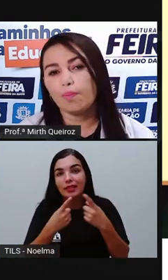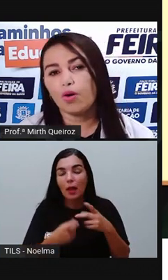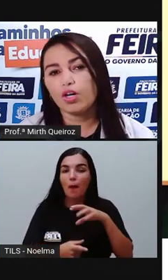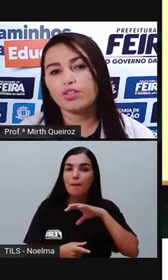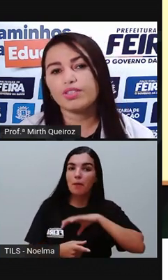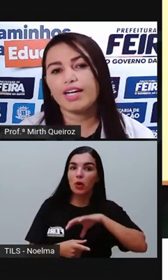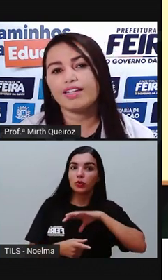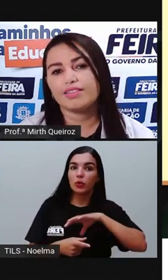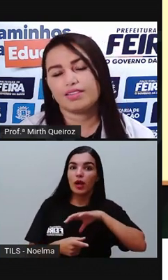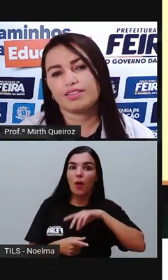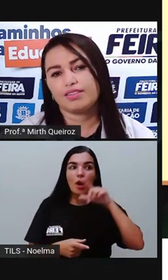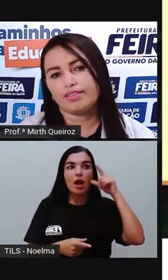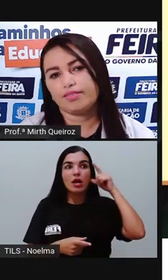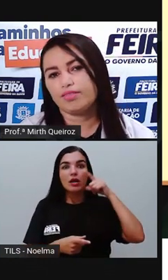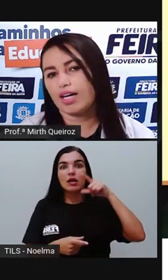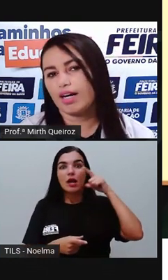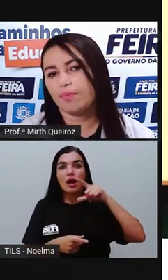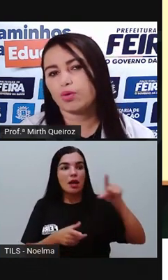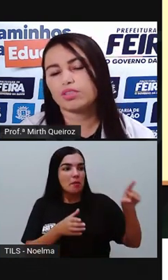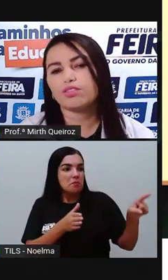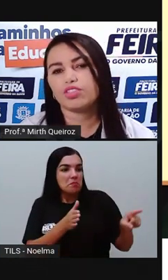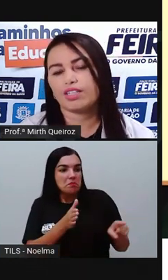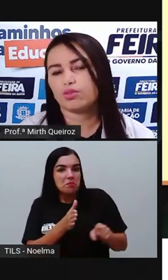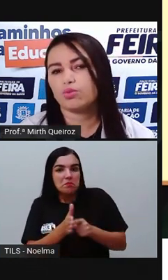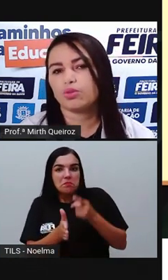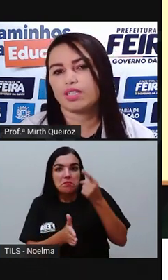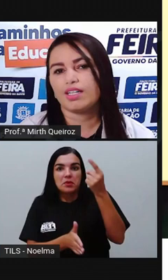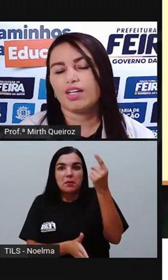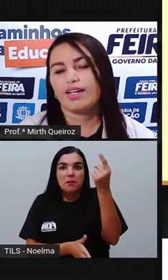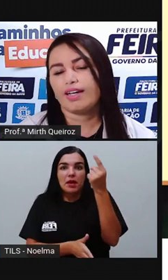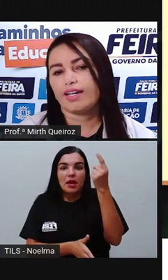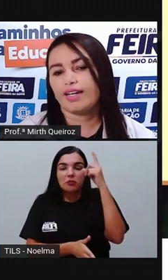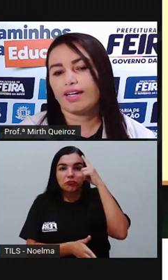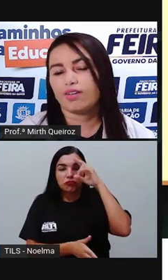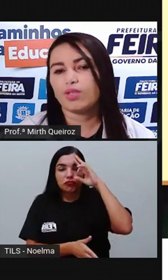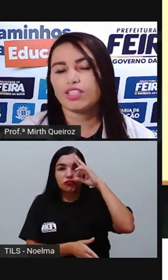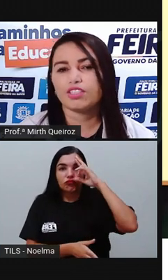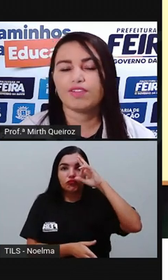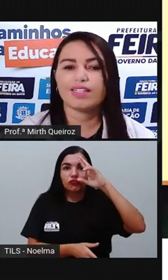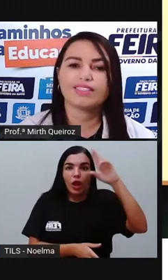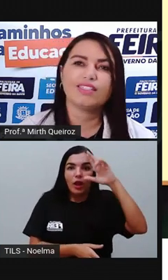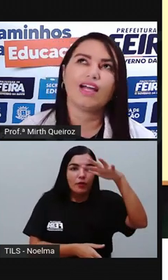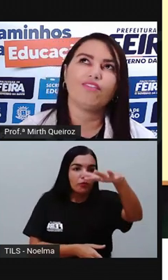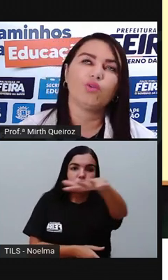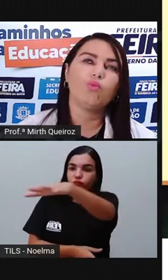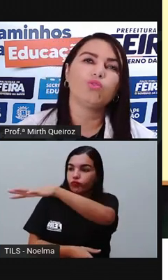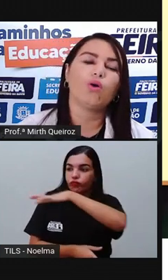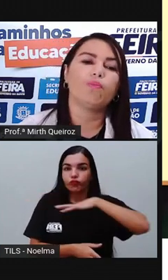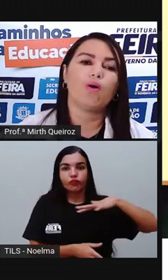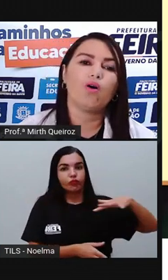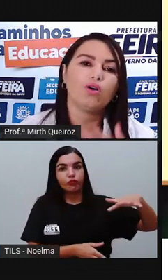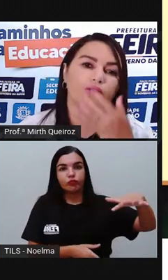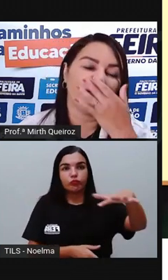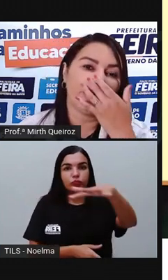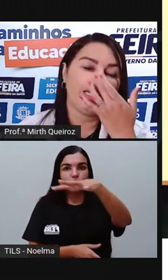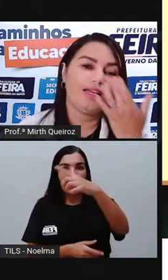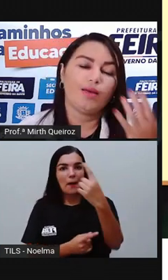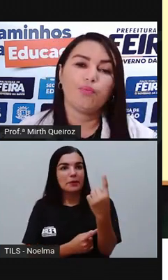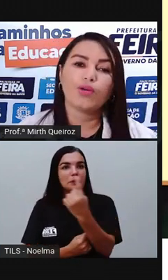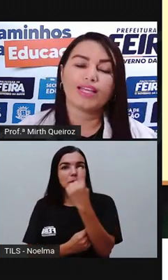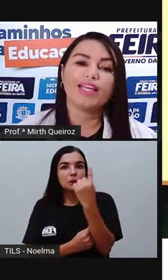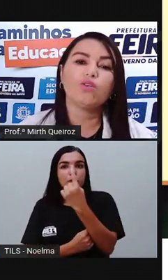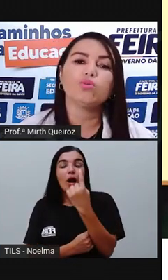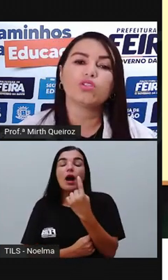monopólio, né? Na produção de açúcar. Quando a gente fala assim, havia um monopólio, né?